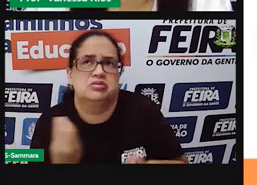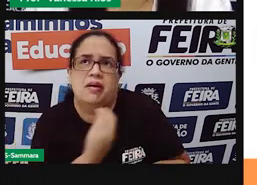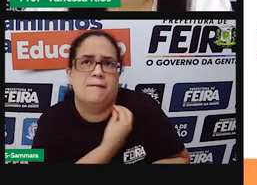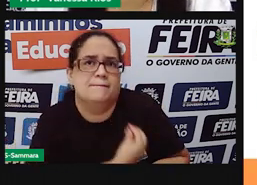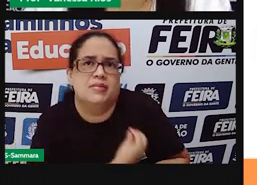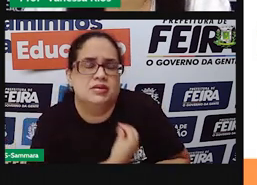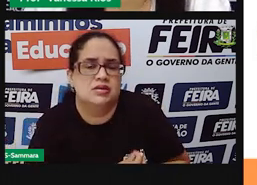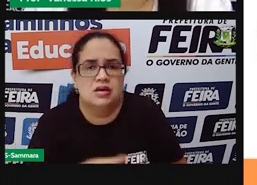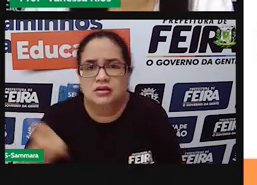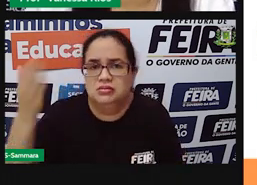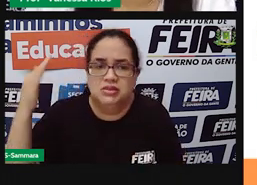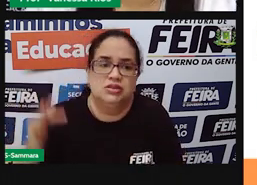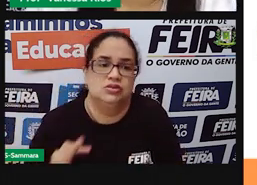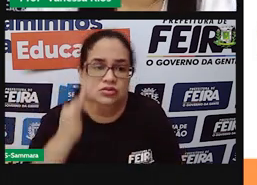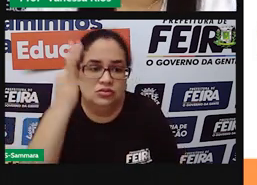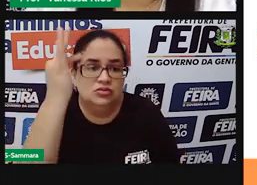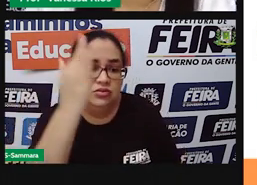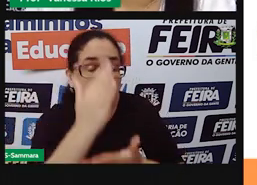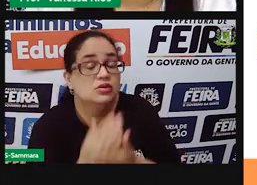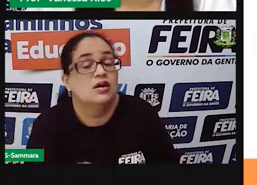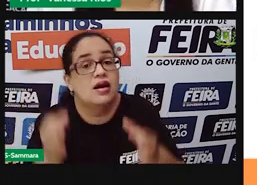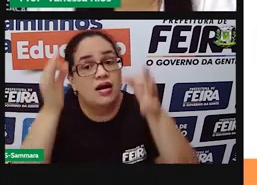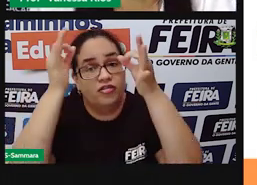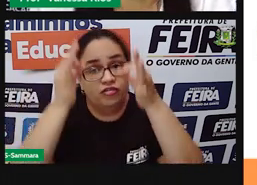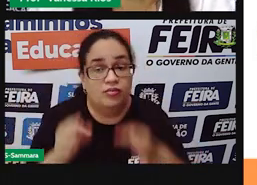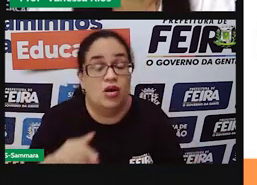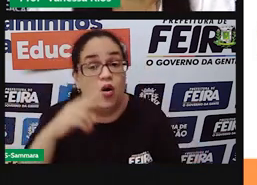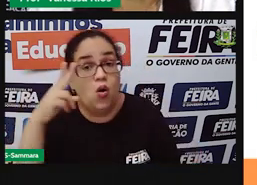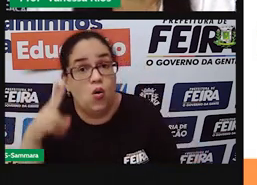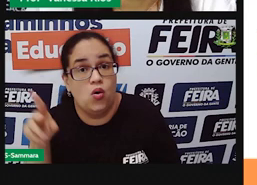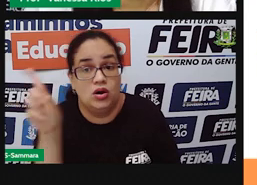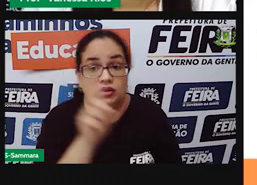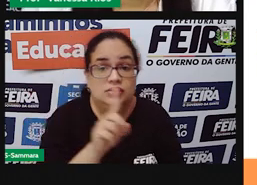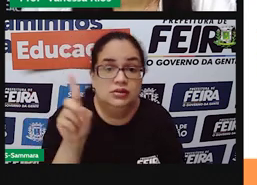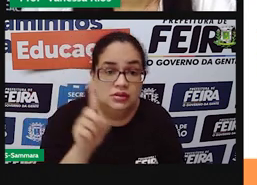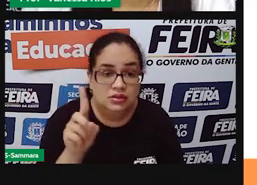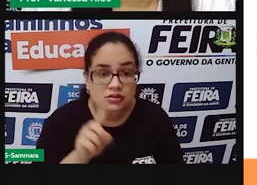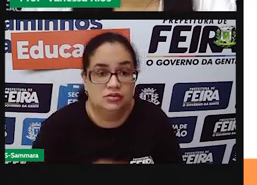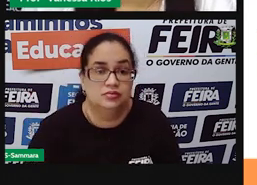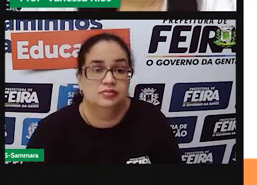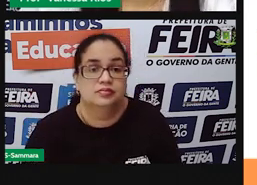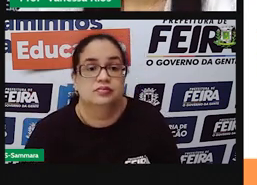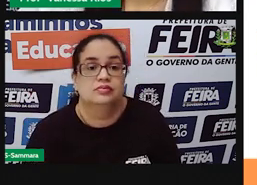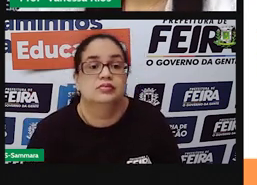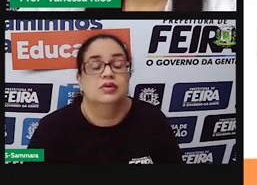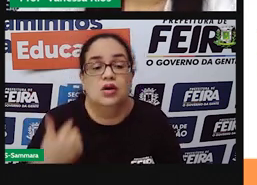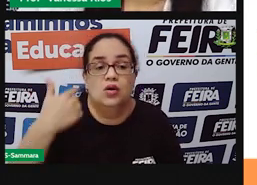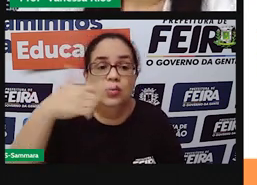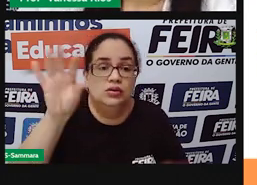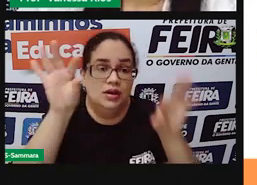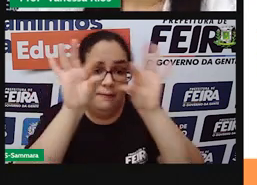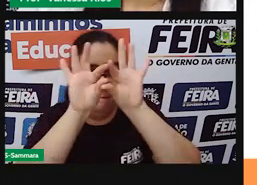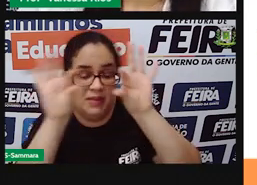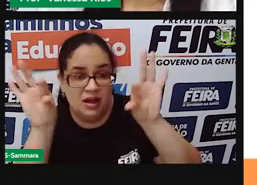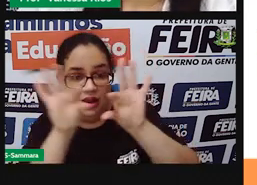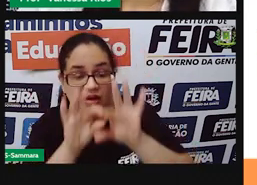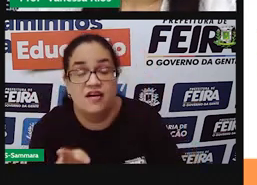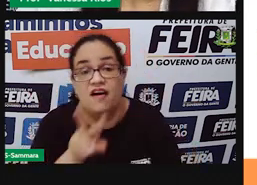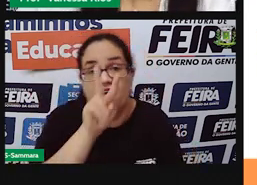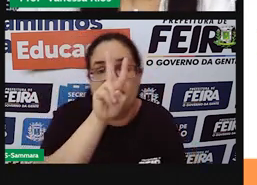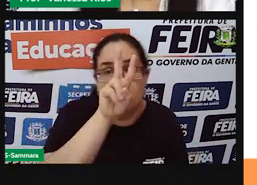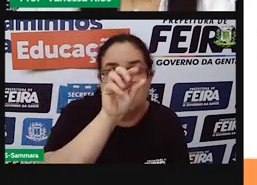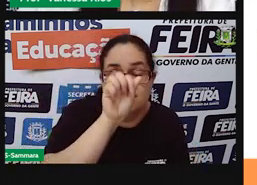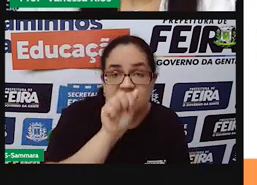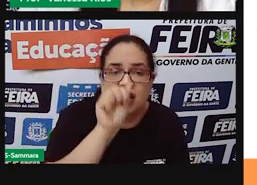futuro. A gente só divide entre afirmativo e negativo. Vamos para a próxima palavra, ó. Vai.